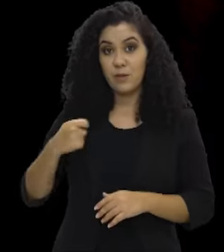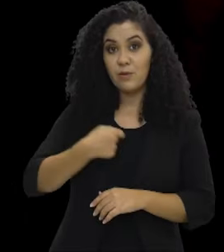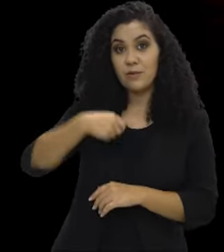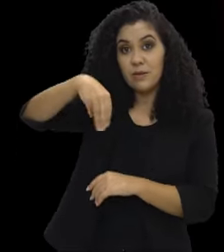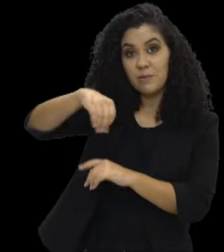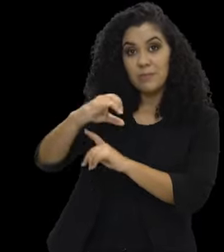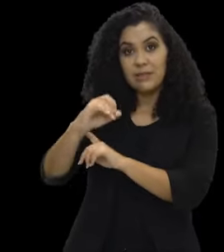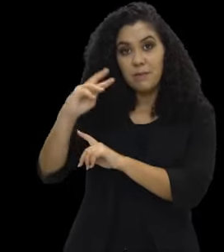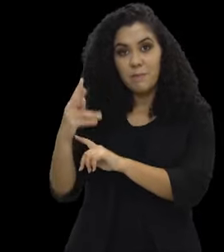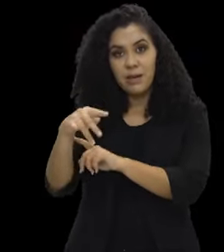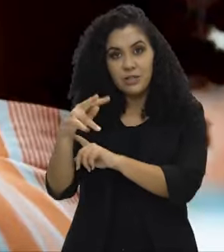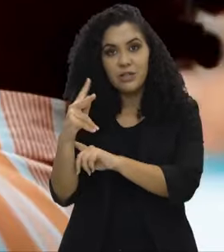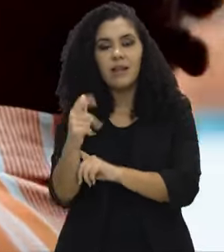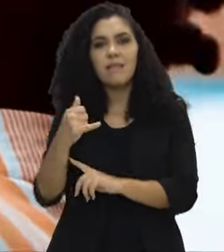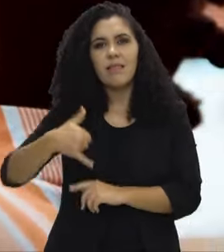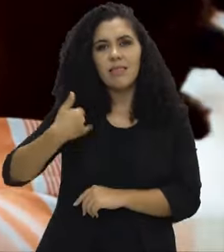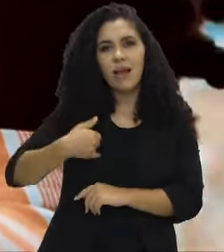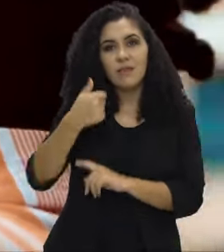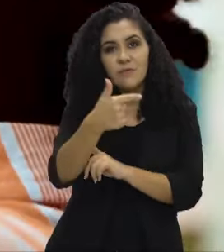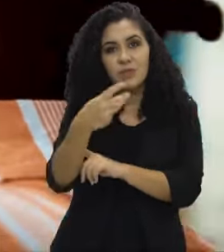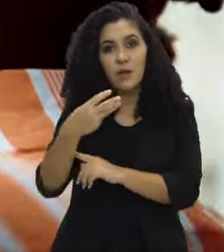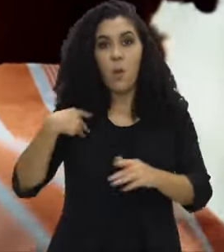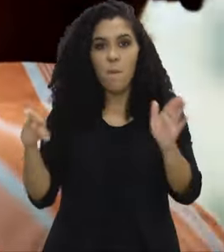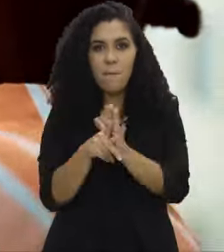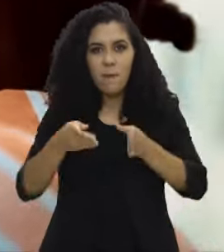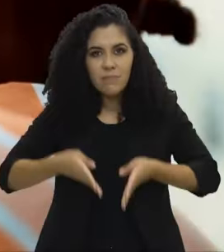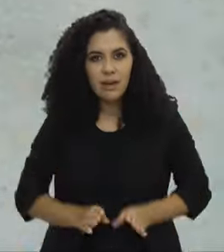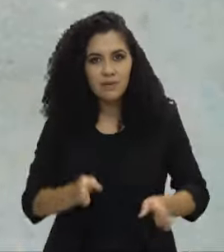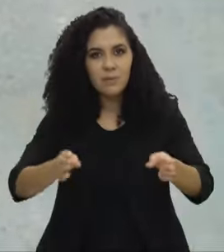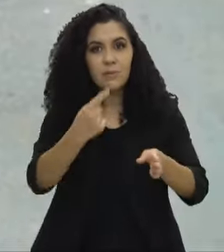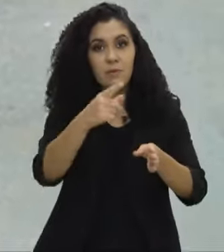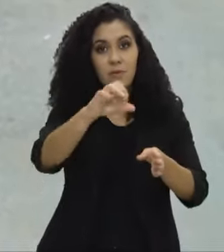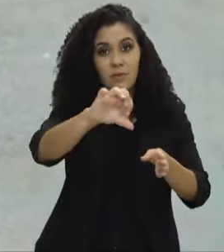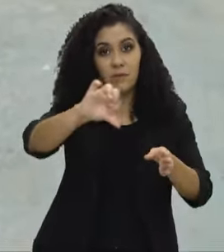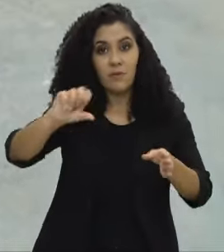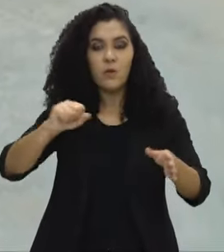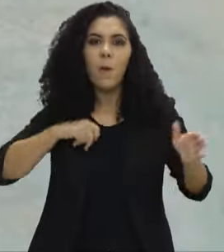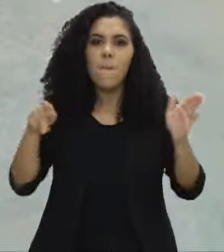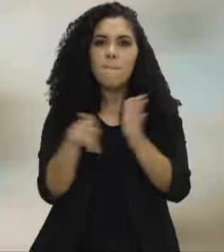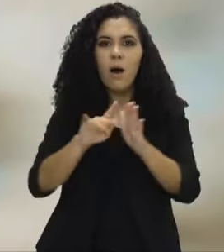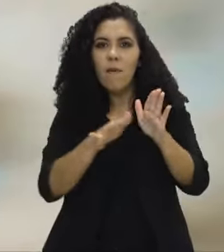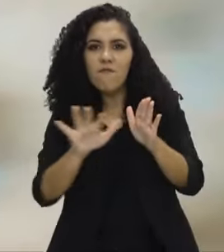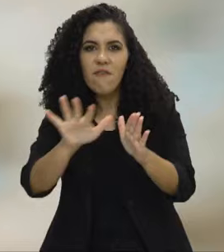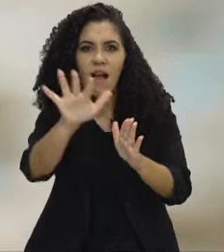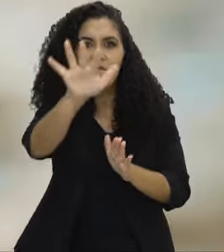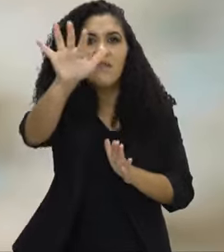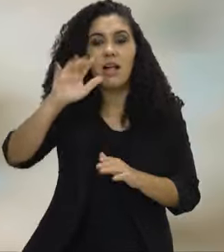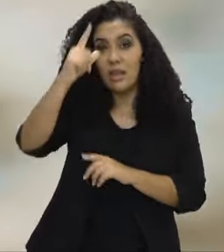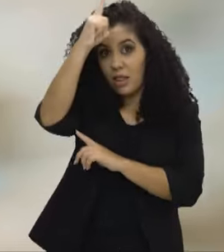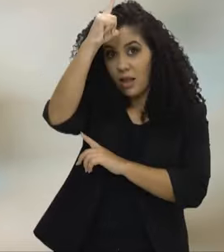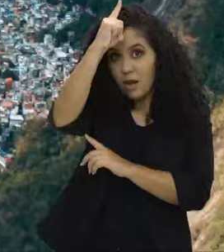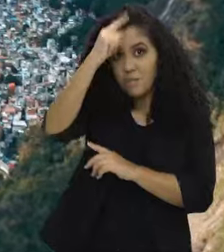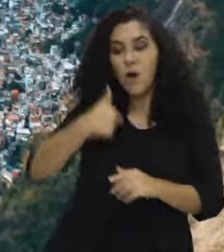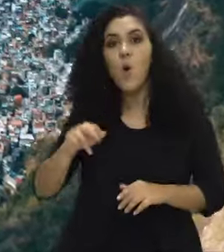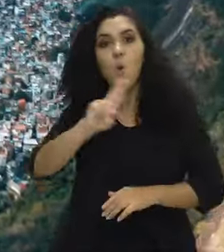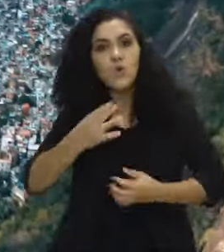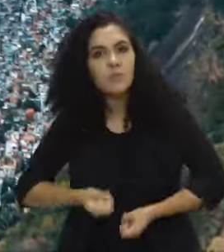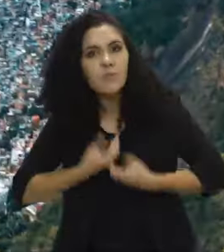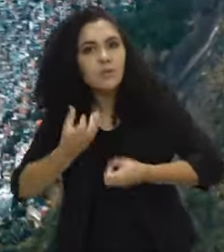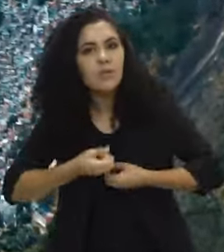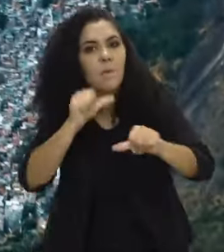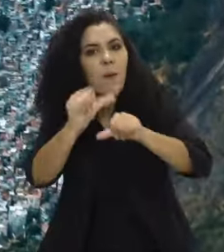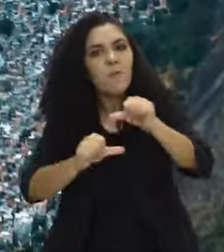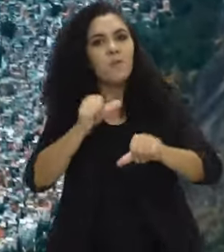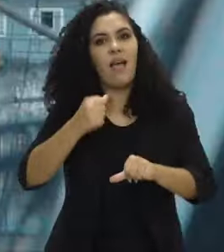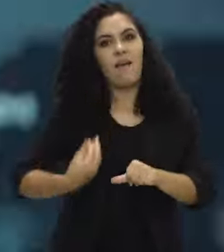Eu sou a MC Martina, tenho 23 anos, sou da tropa de 98. Sou a cria do Complexo do Alemão e eu uso a poesia pra me expressar e mudar a